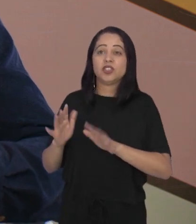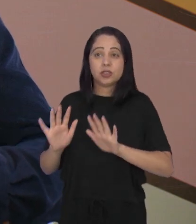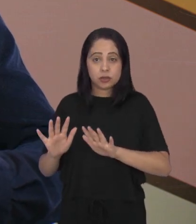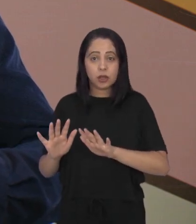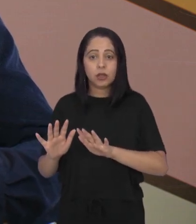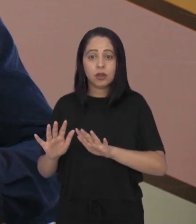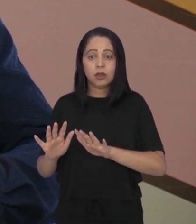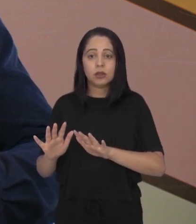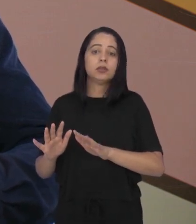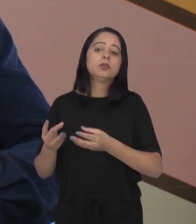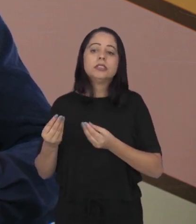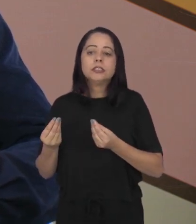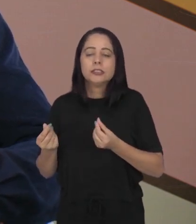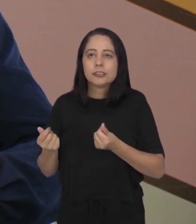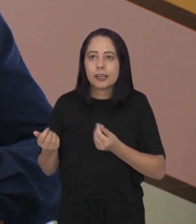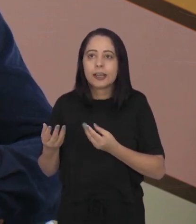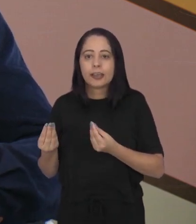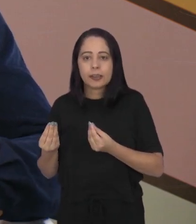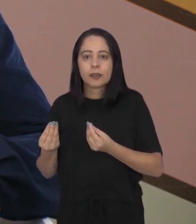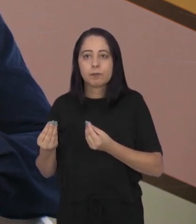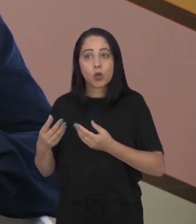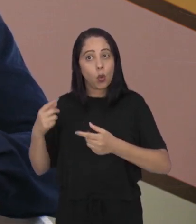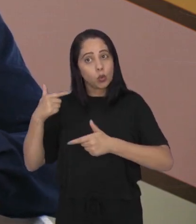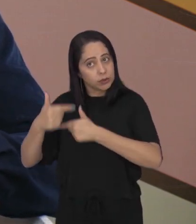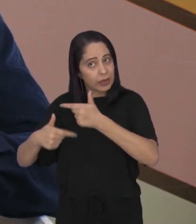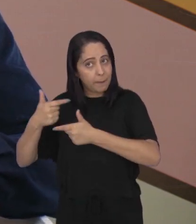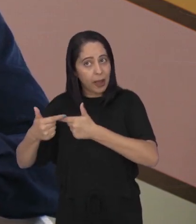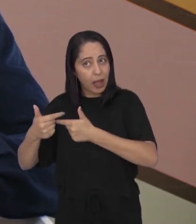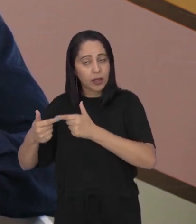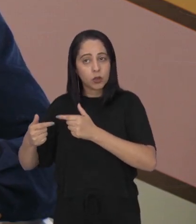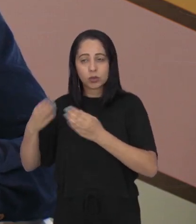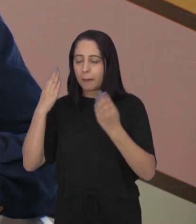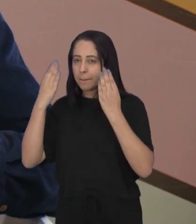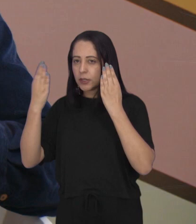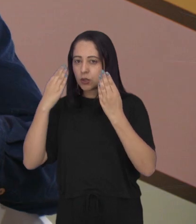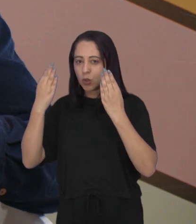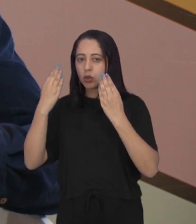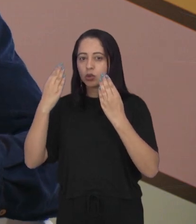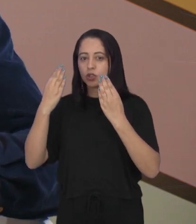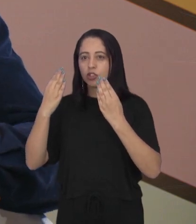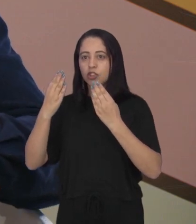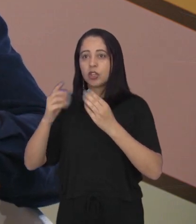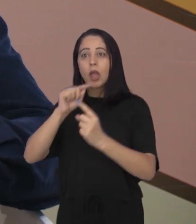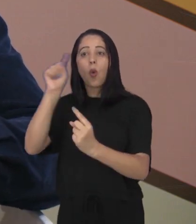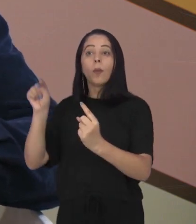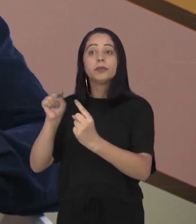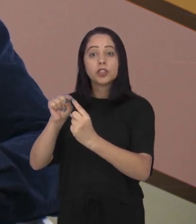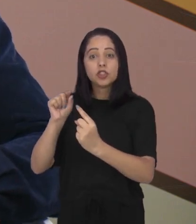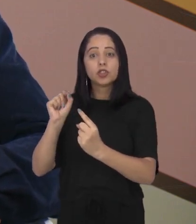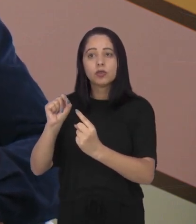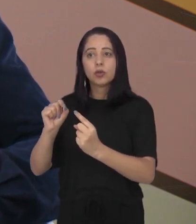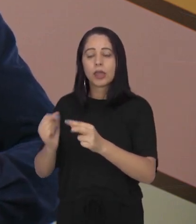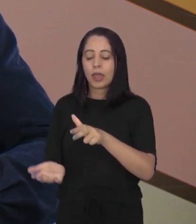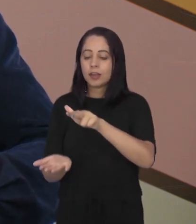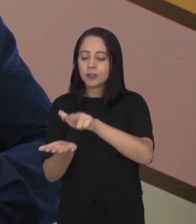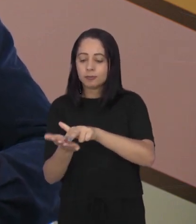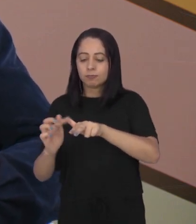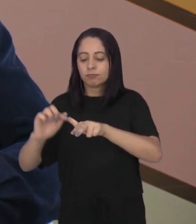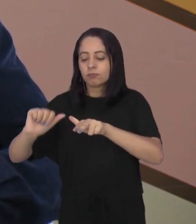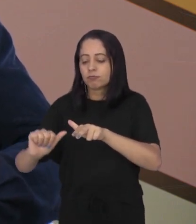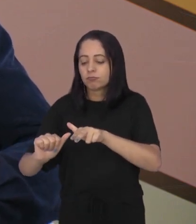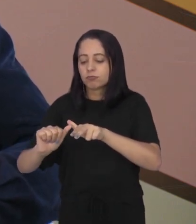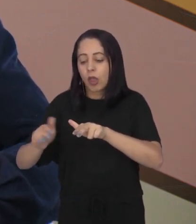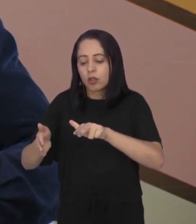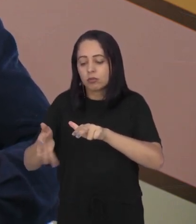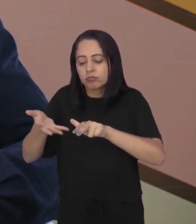desorganização, né? Então a gente, o trabalho da psicologia dentro do hospital tem muito com esse sentido também,